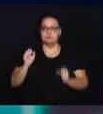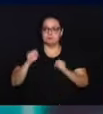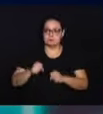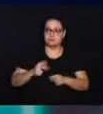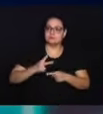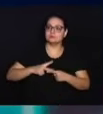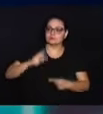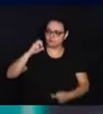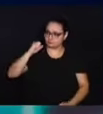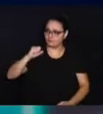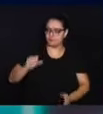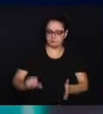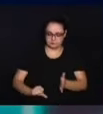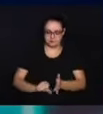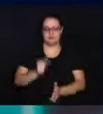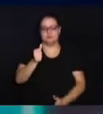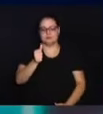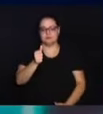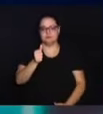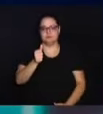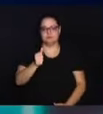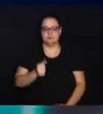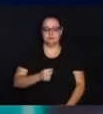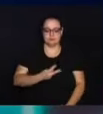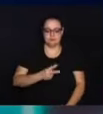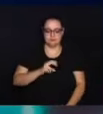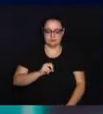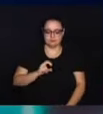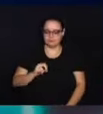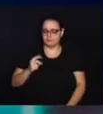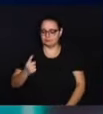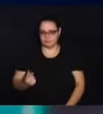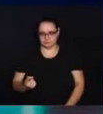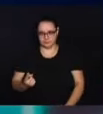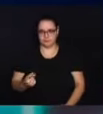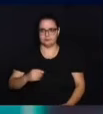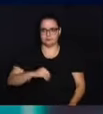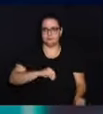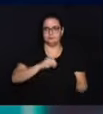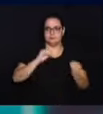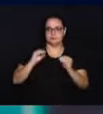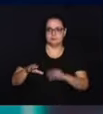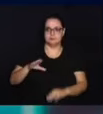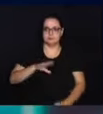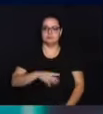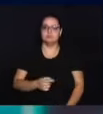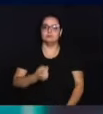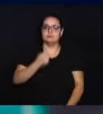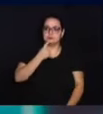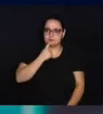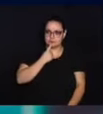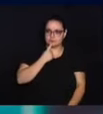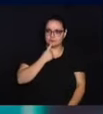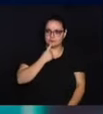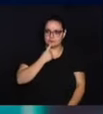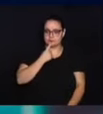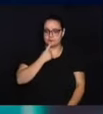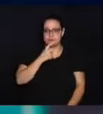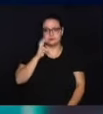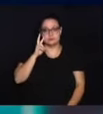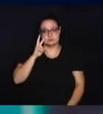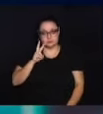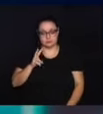mas sim pela conquista de ser o primeiro. Em 2001, mudou para a cidade de Campinas,